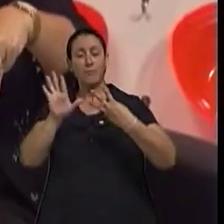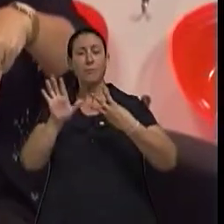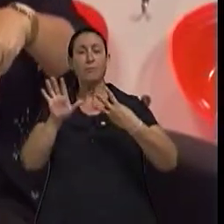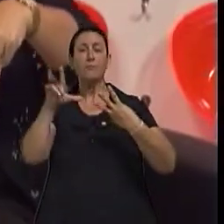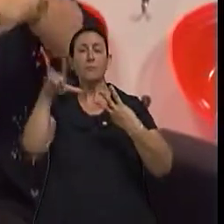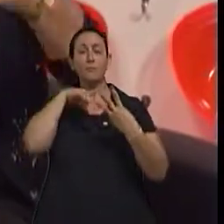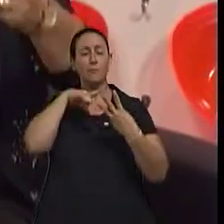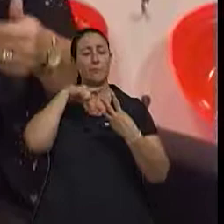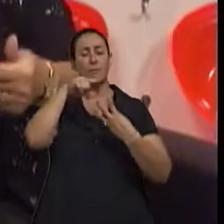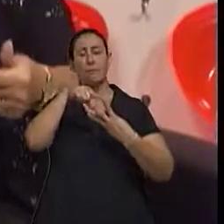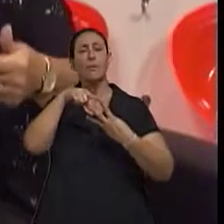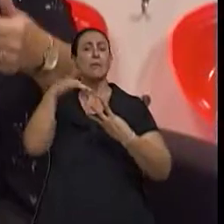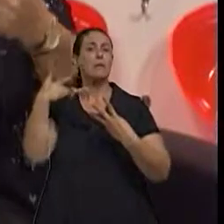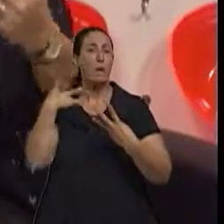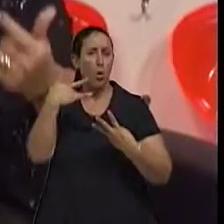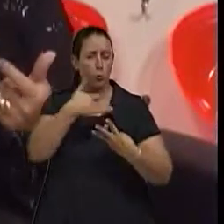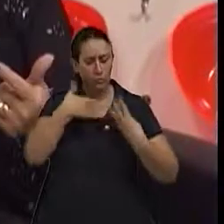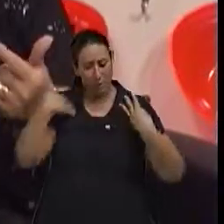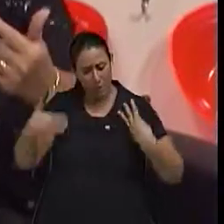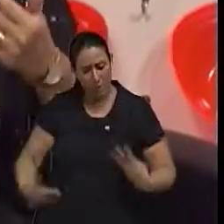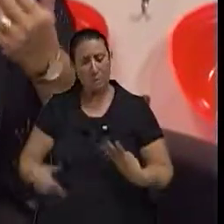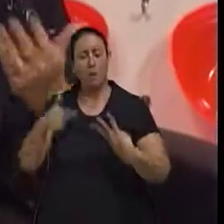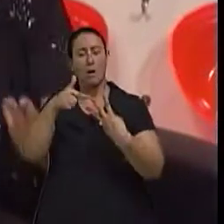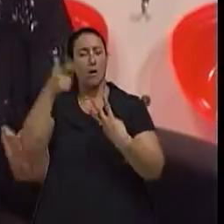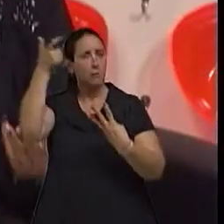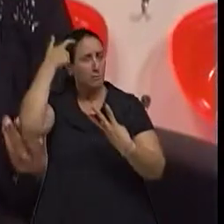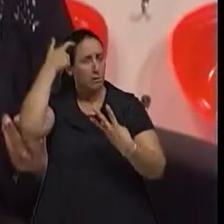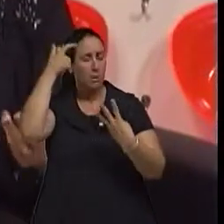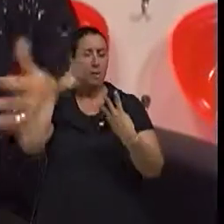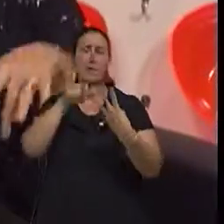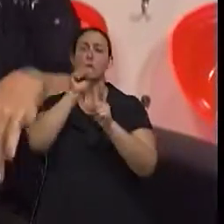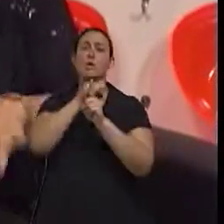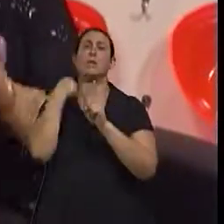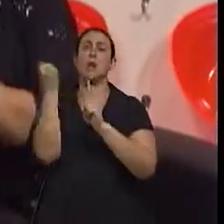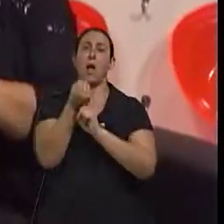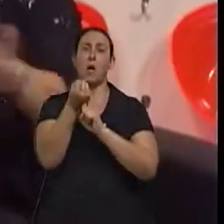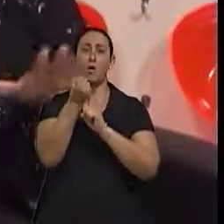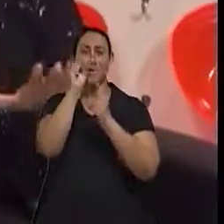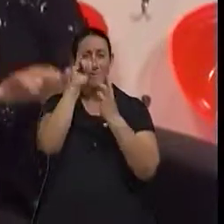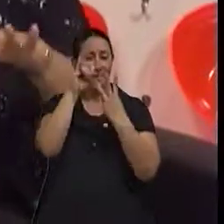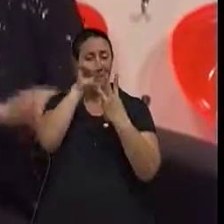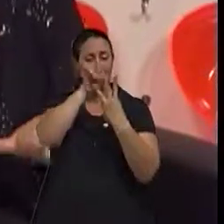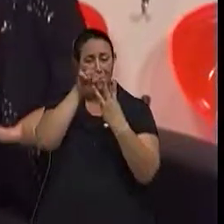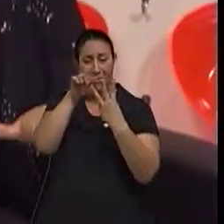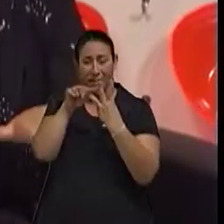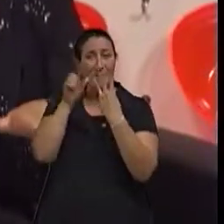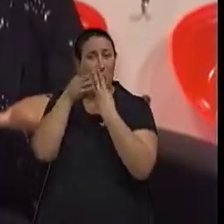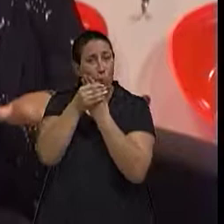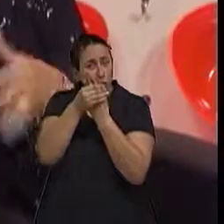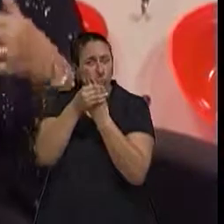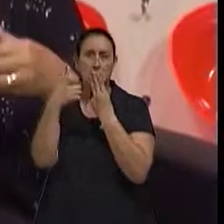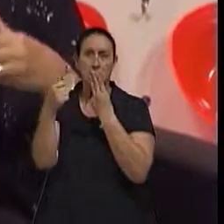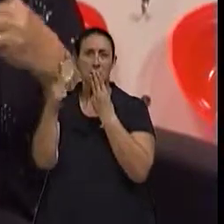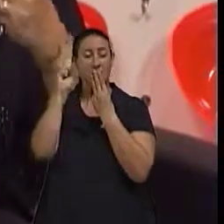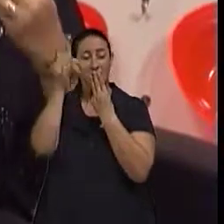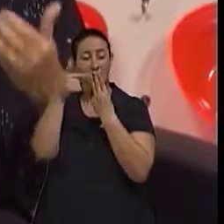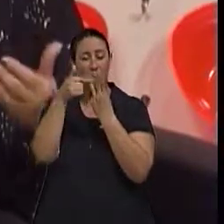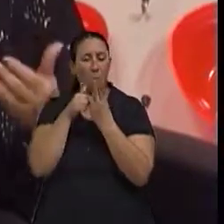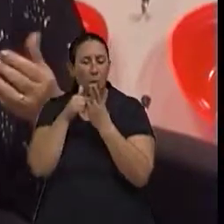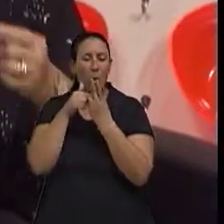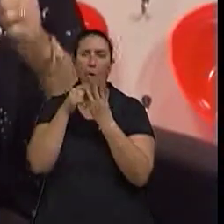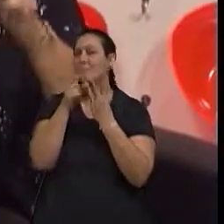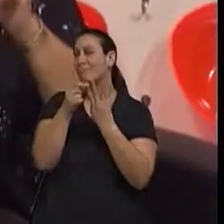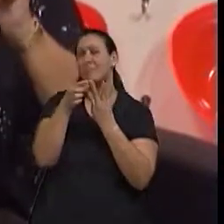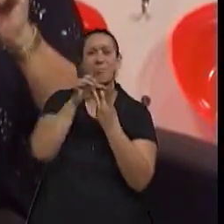tripé, né? A saúde física, a saúde mental e a saúde social. Se um pé cair, a gente cai, gente. Então, a gente tem que estar